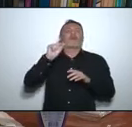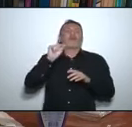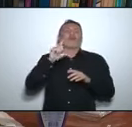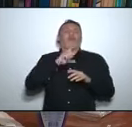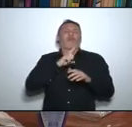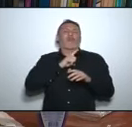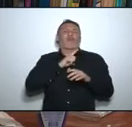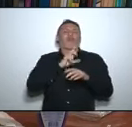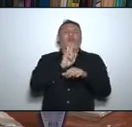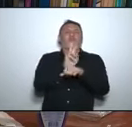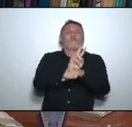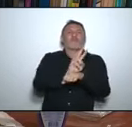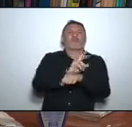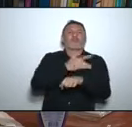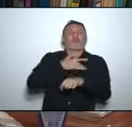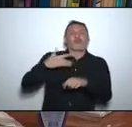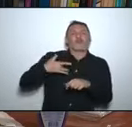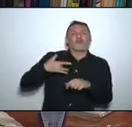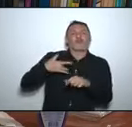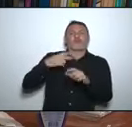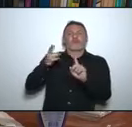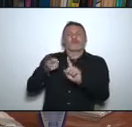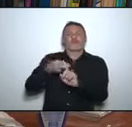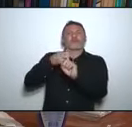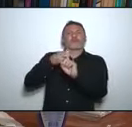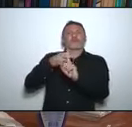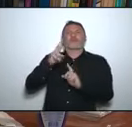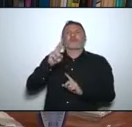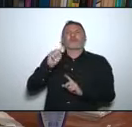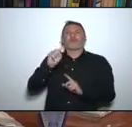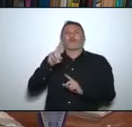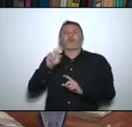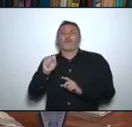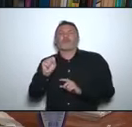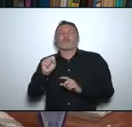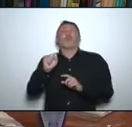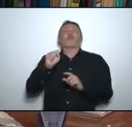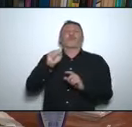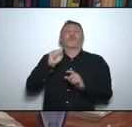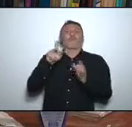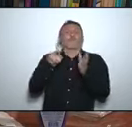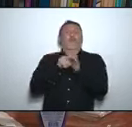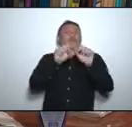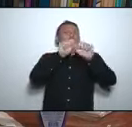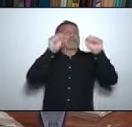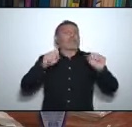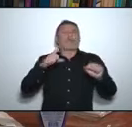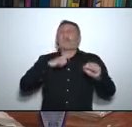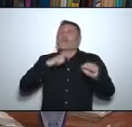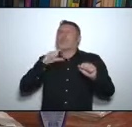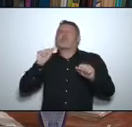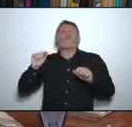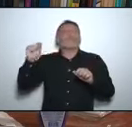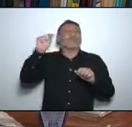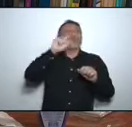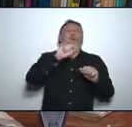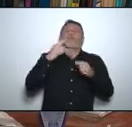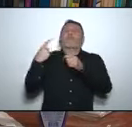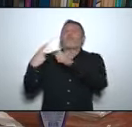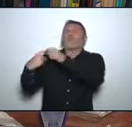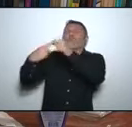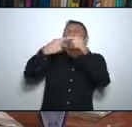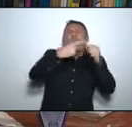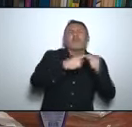Vigilância em Saúde, desculpa, Então, ESUS, VS, todos os municípios, Unidade de